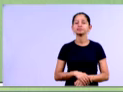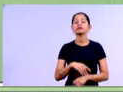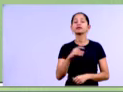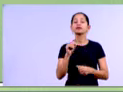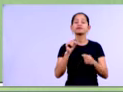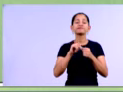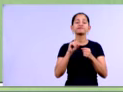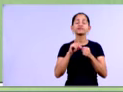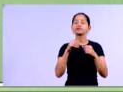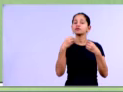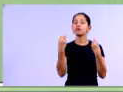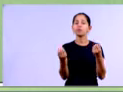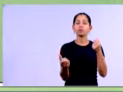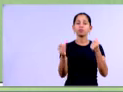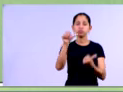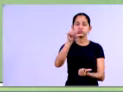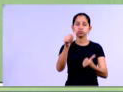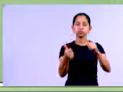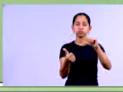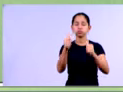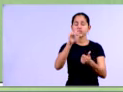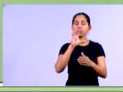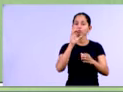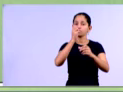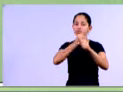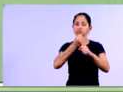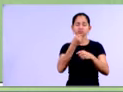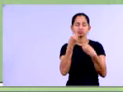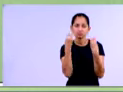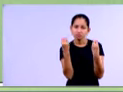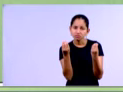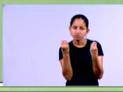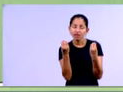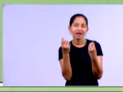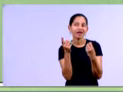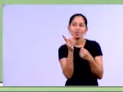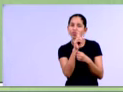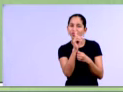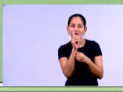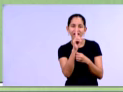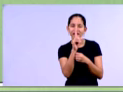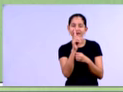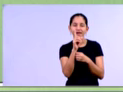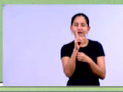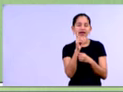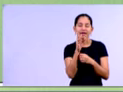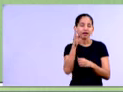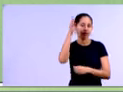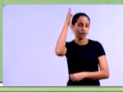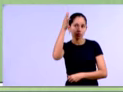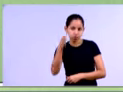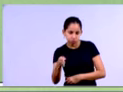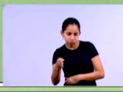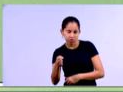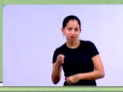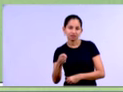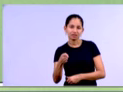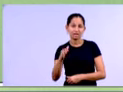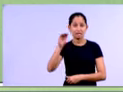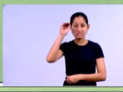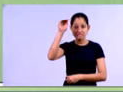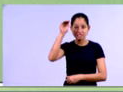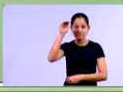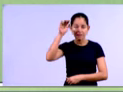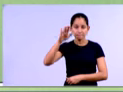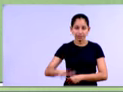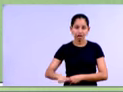como é que nós vamos fazer a análise horizontal? Então, perceba que a análise horizontal, ela é em linha, não é mais vertical, né? Ela é sempre em